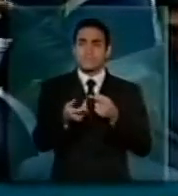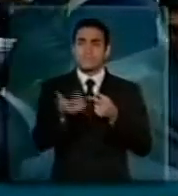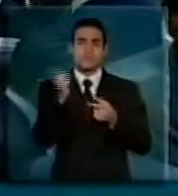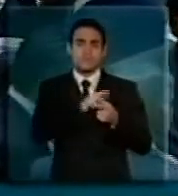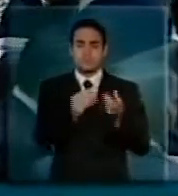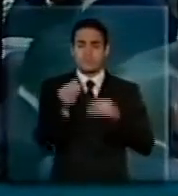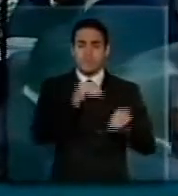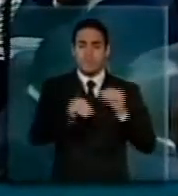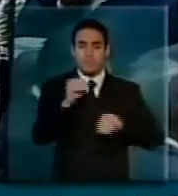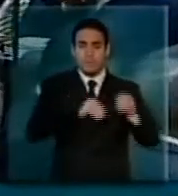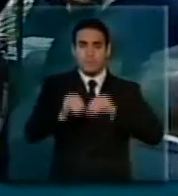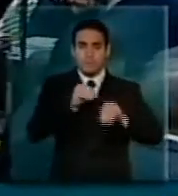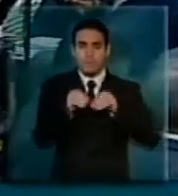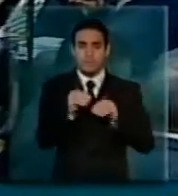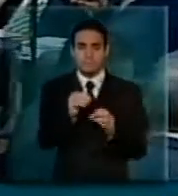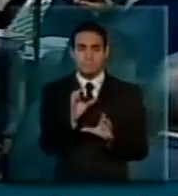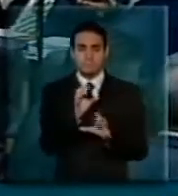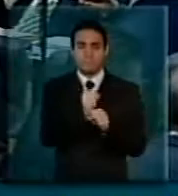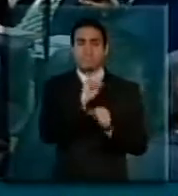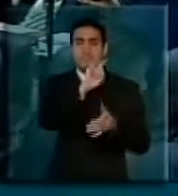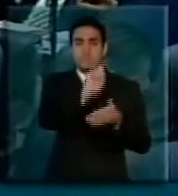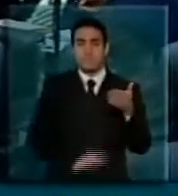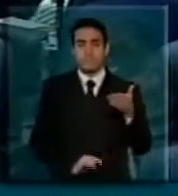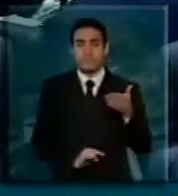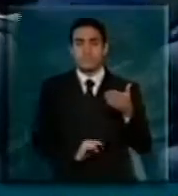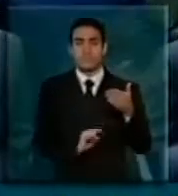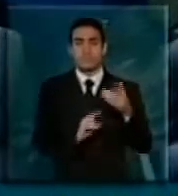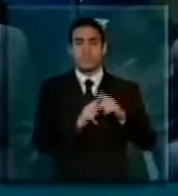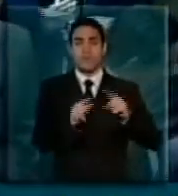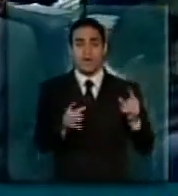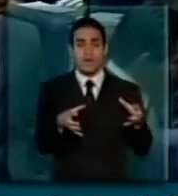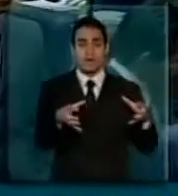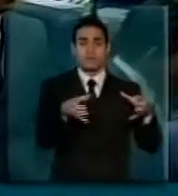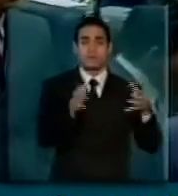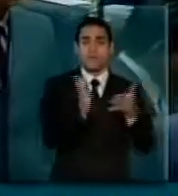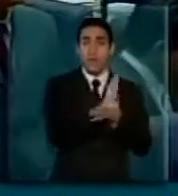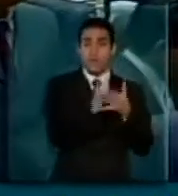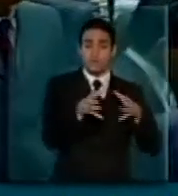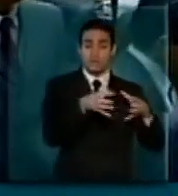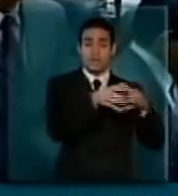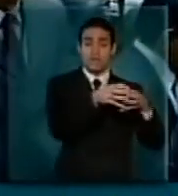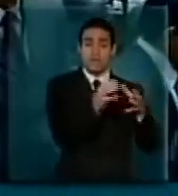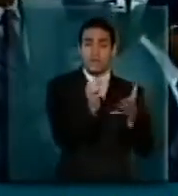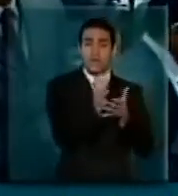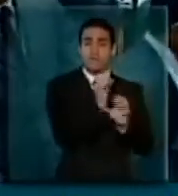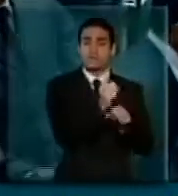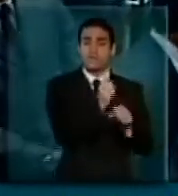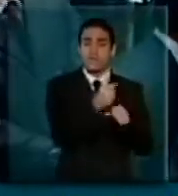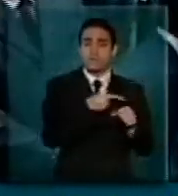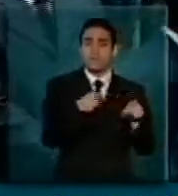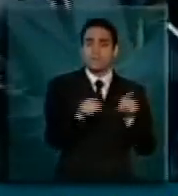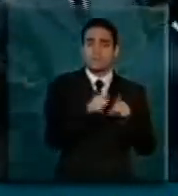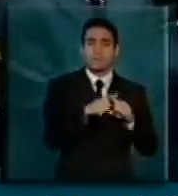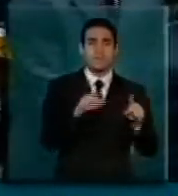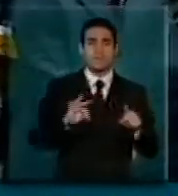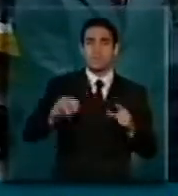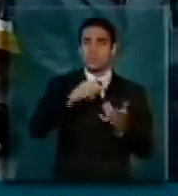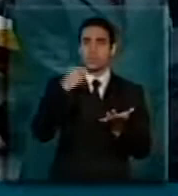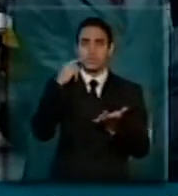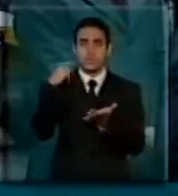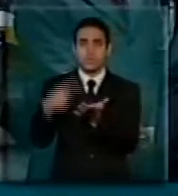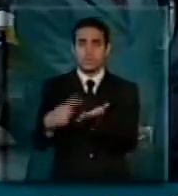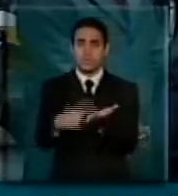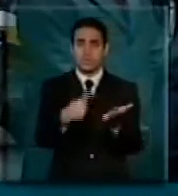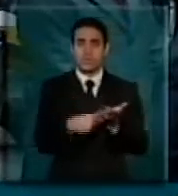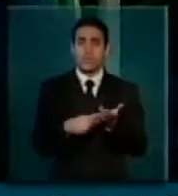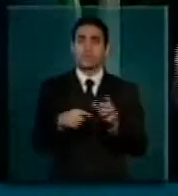mas, quando votamos o relatório setorial, o fizemos por absoluto consenso, com